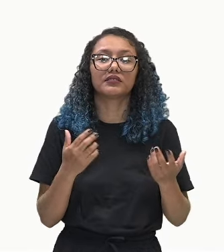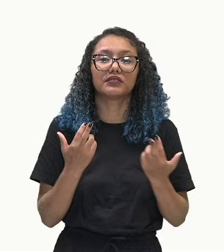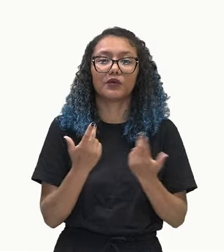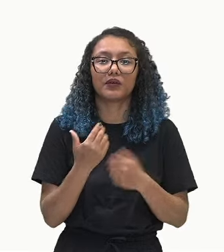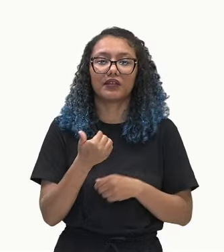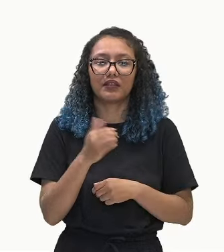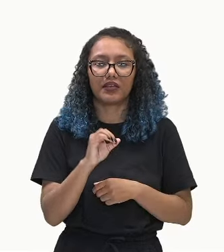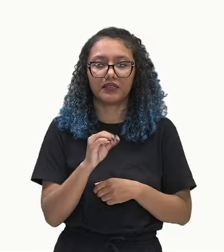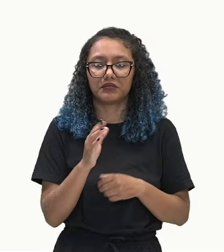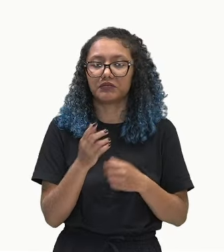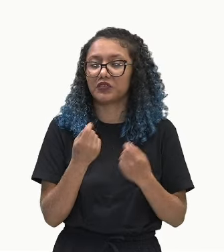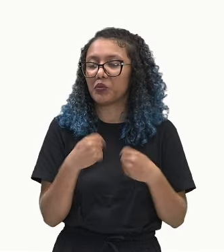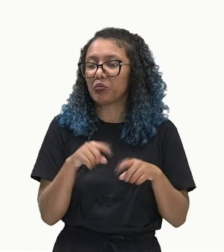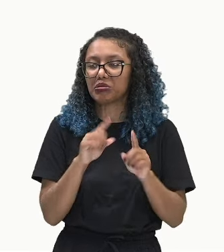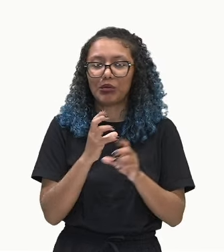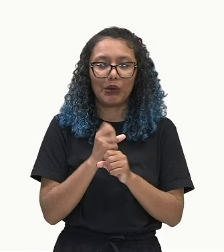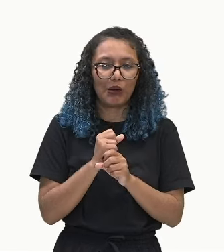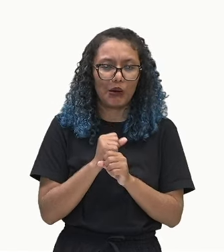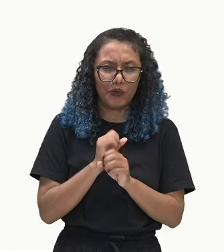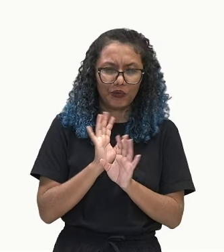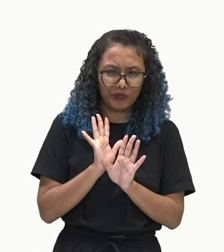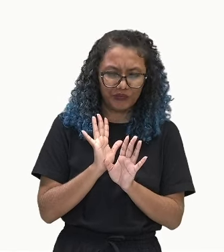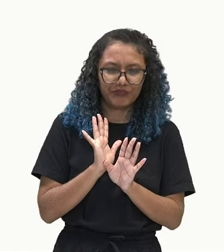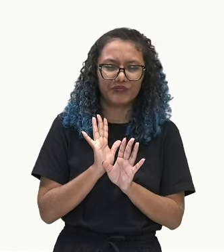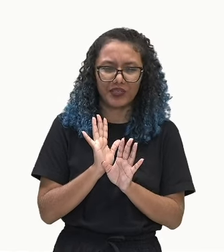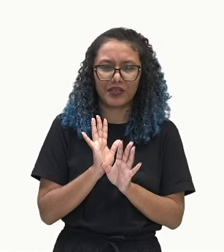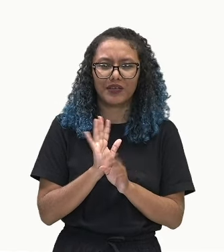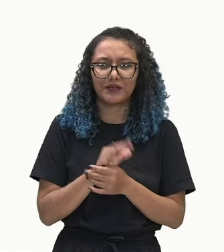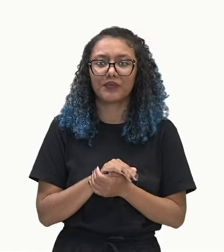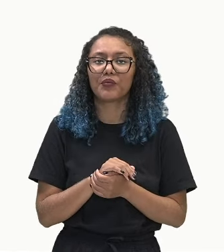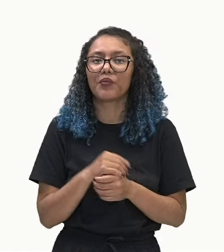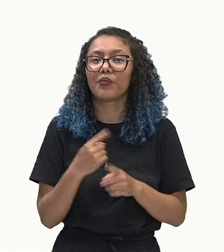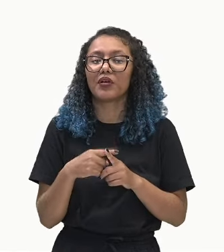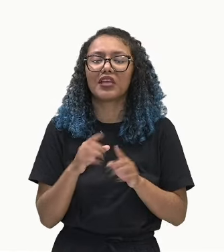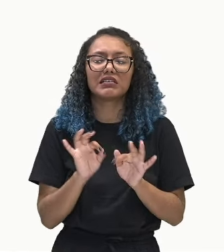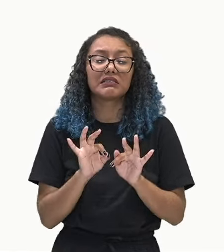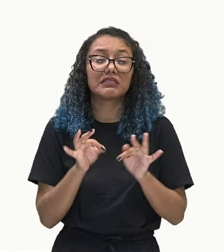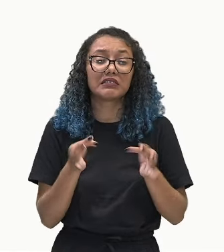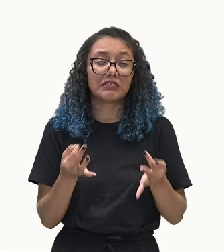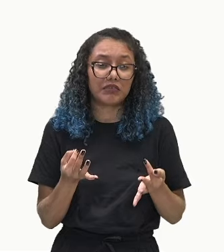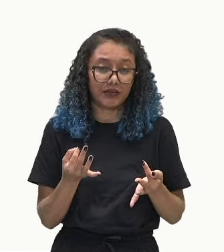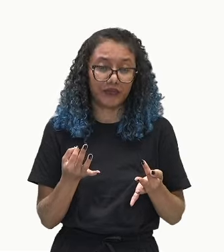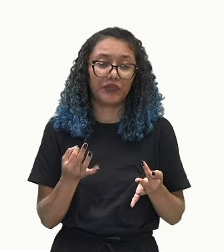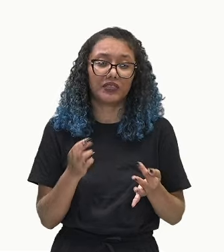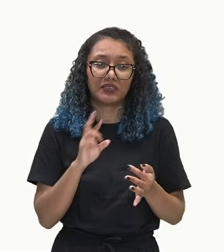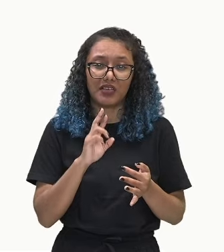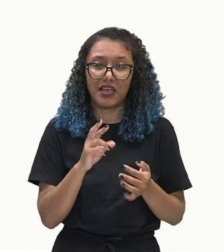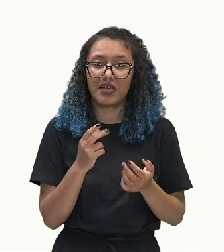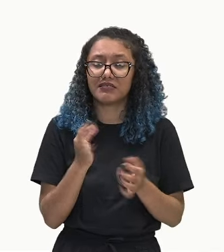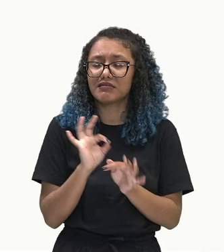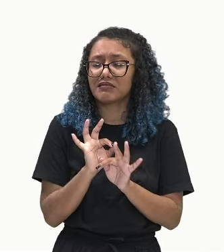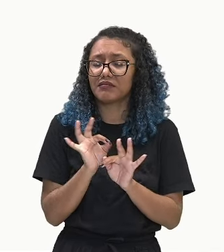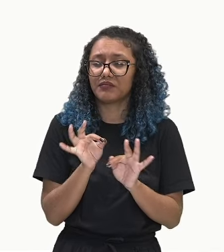Nem precisa a gente fazer o cálculo nesse caso, que é uma razão bem simples da gente descobrir.